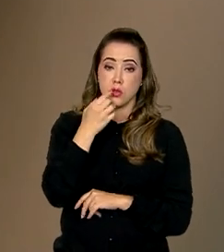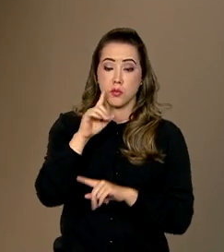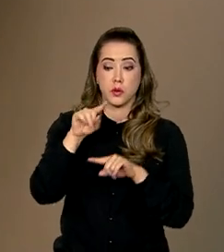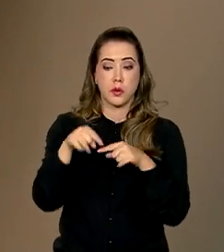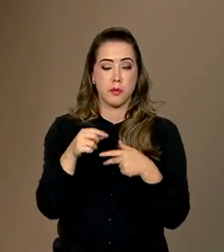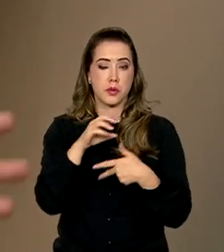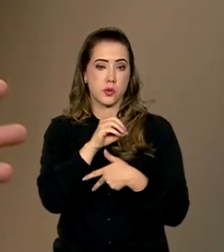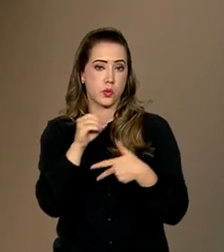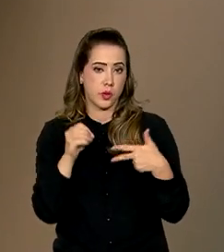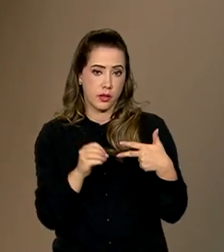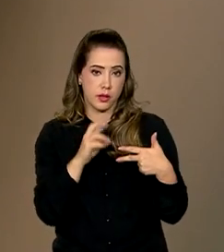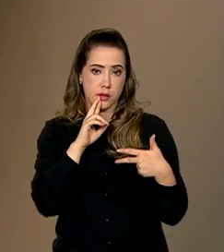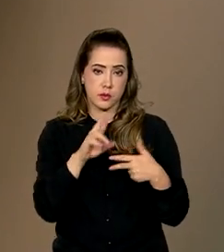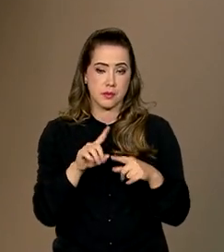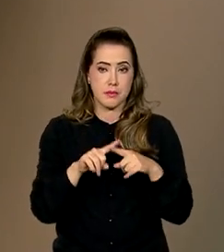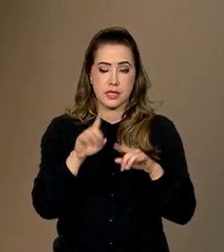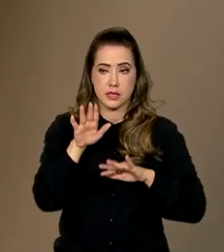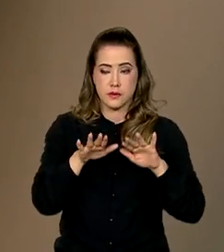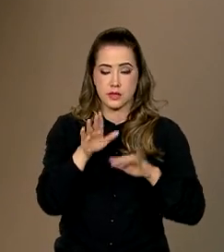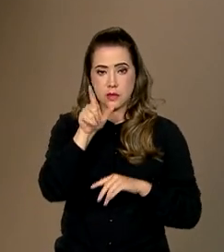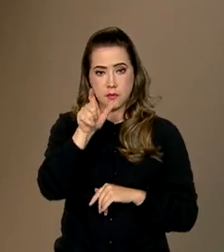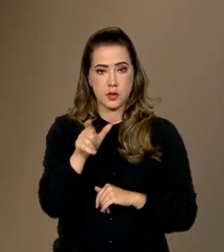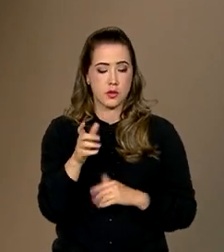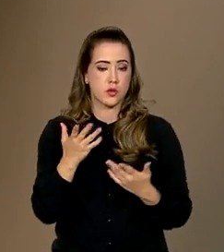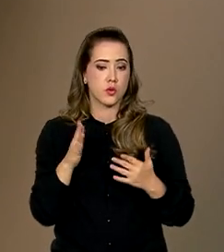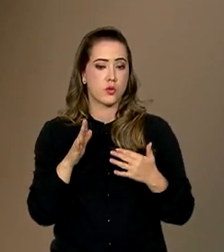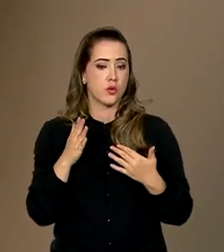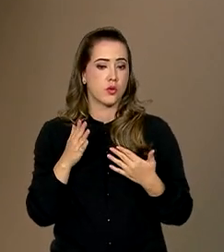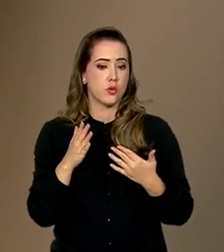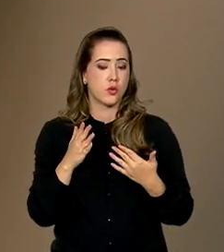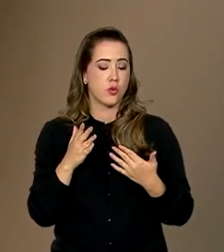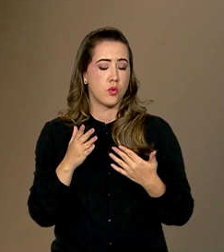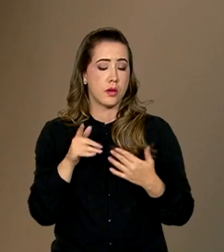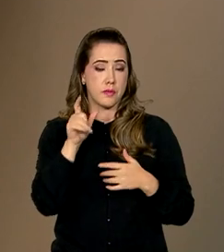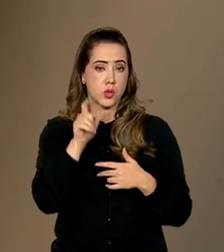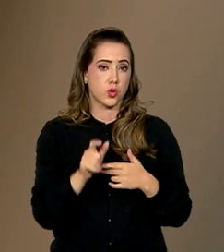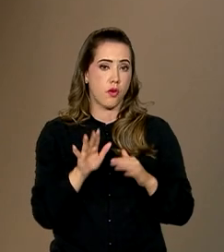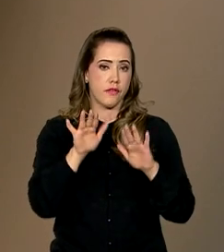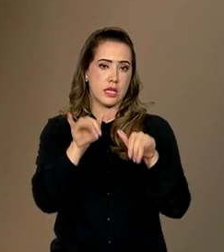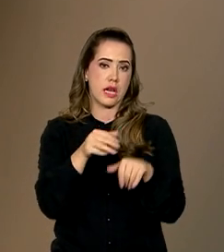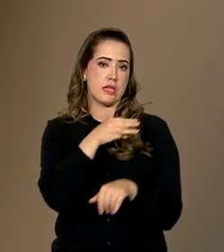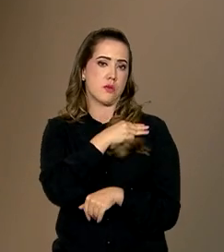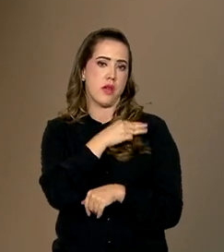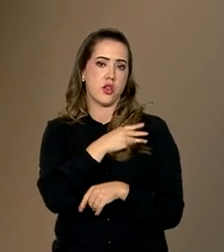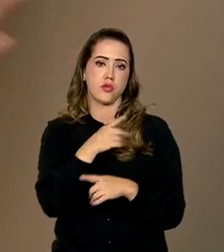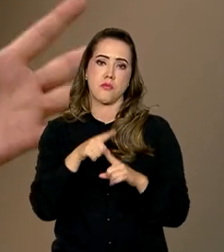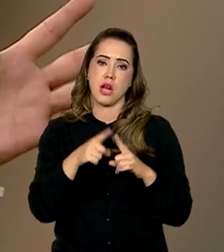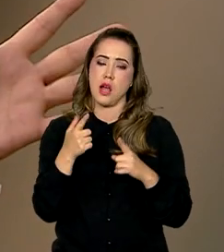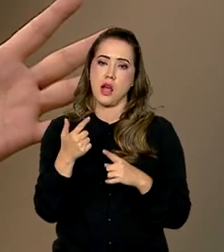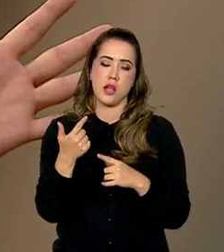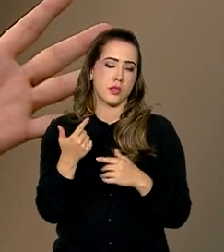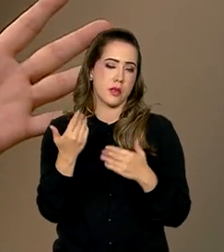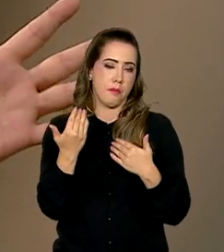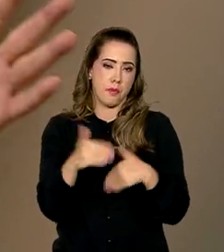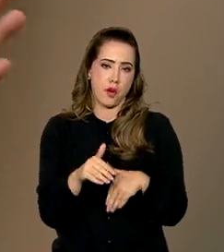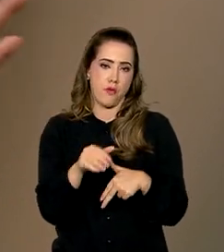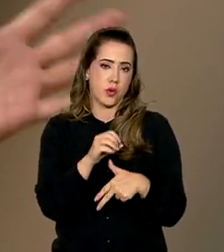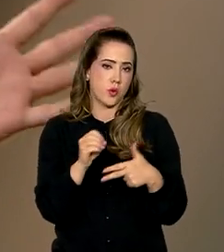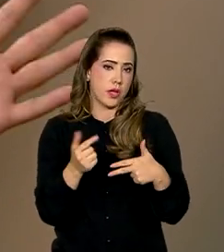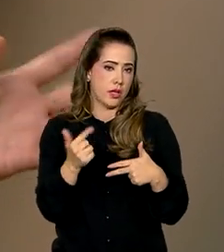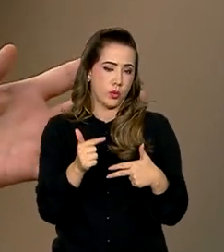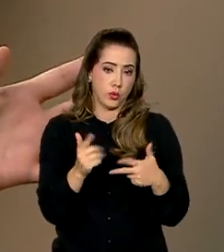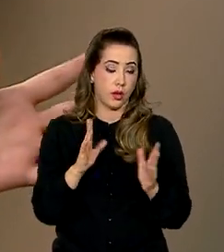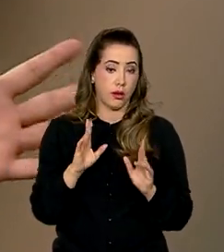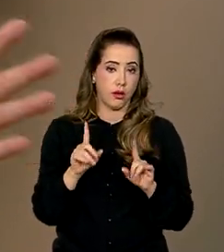Agora, como nem todos os concluintes do ensino médio fazem o Enem, existe uma avaliação